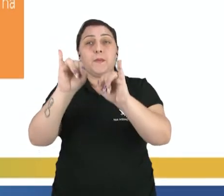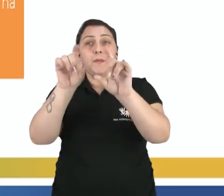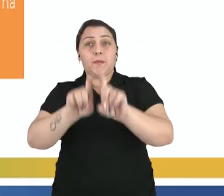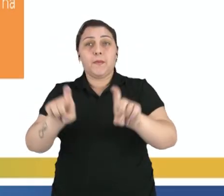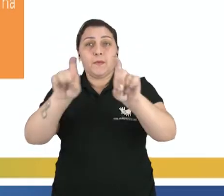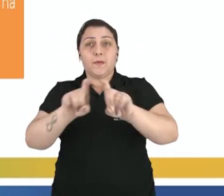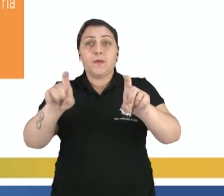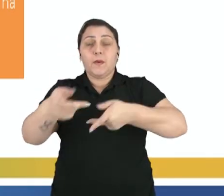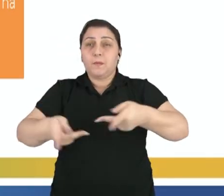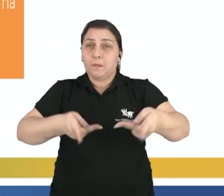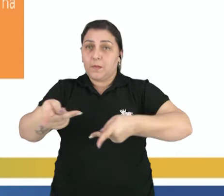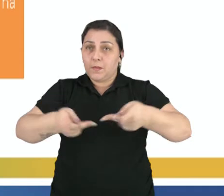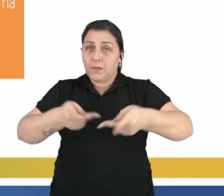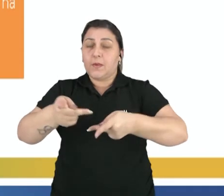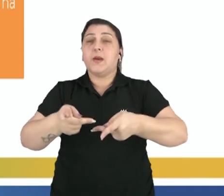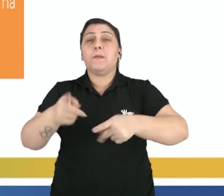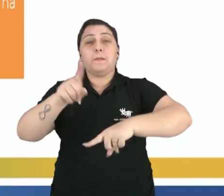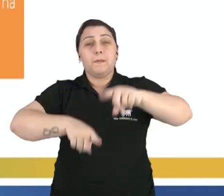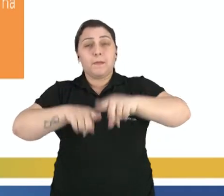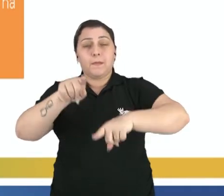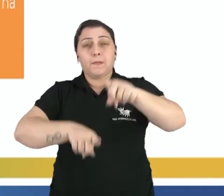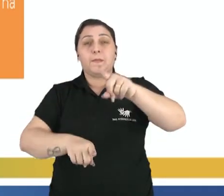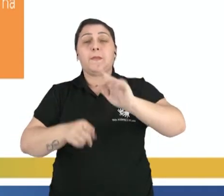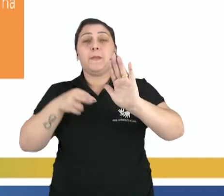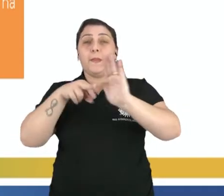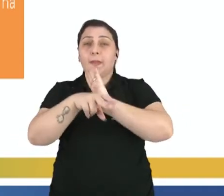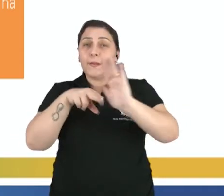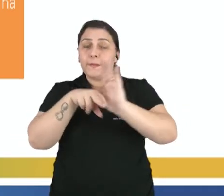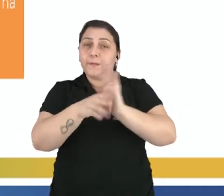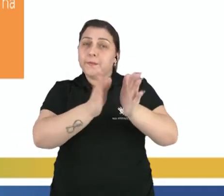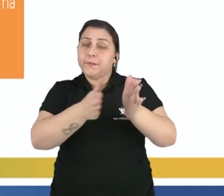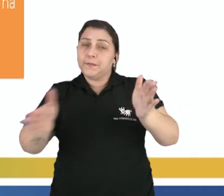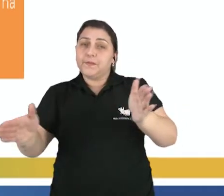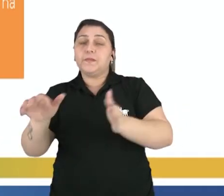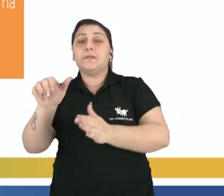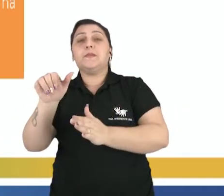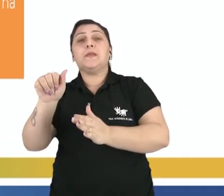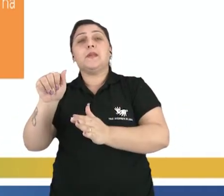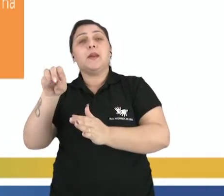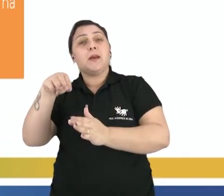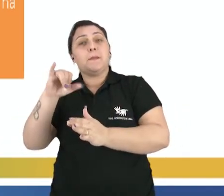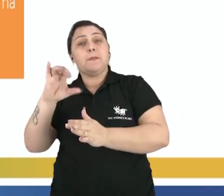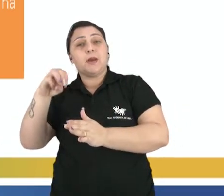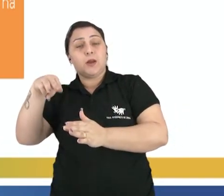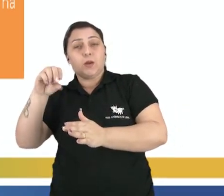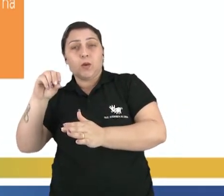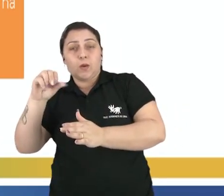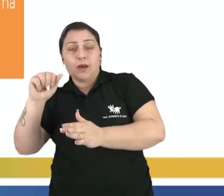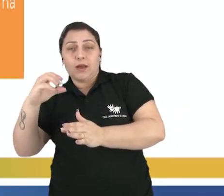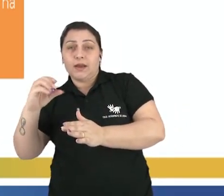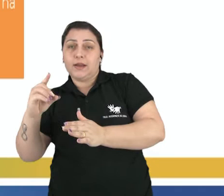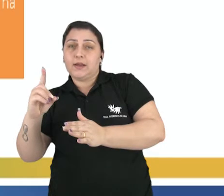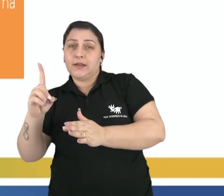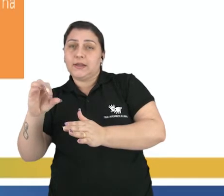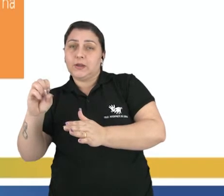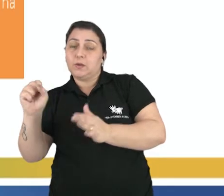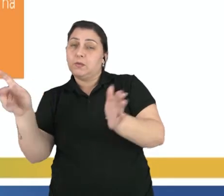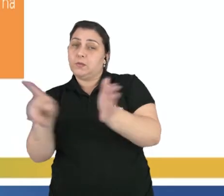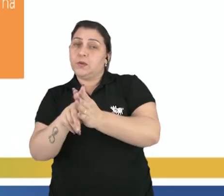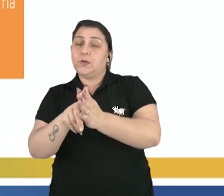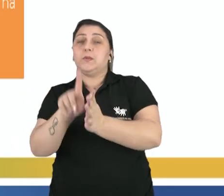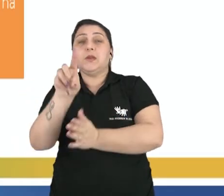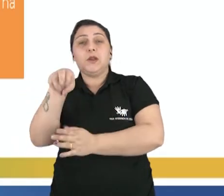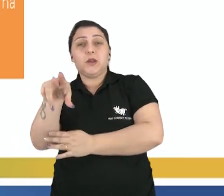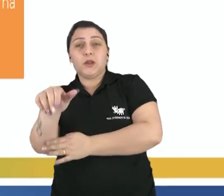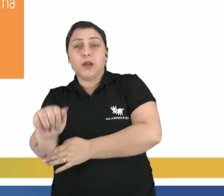para averiguação de materiais biológicos, sequenciamento de aminoácidos e peptídeos de DNA, entre outros. Temos